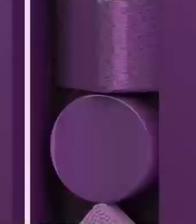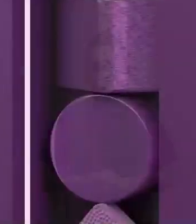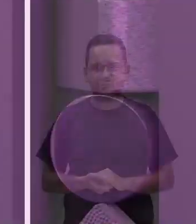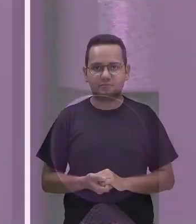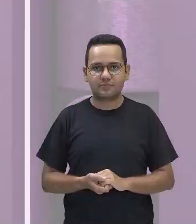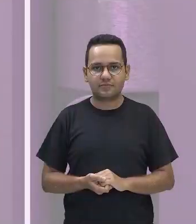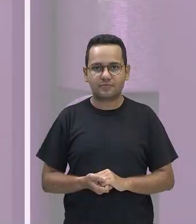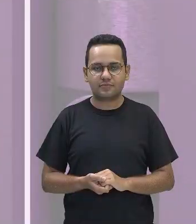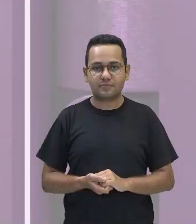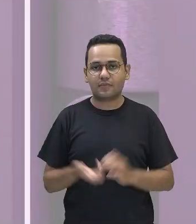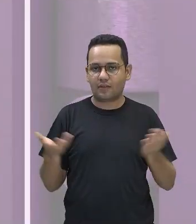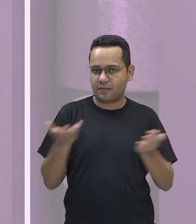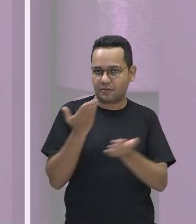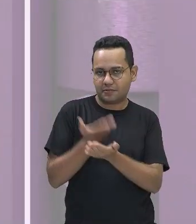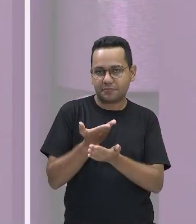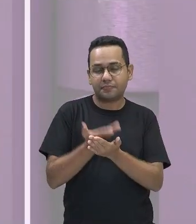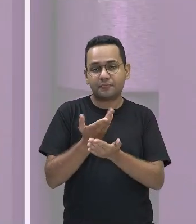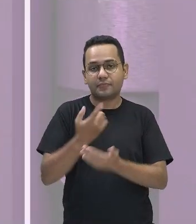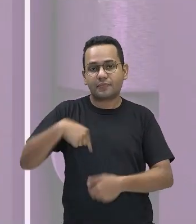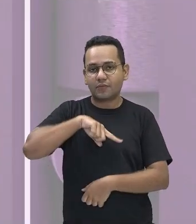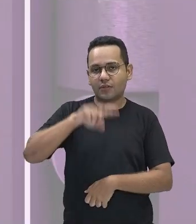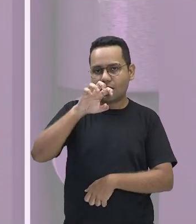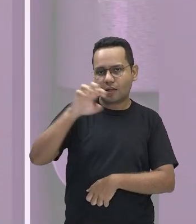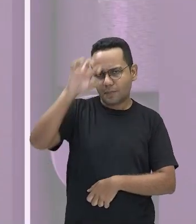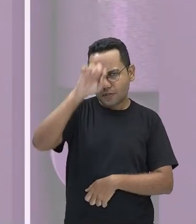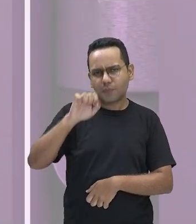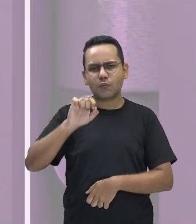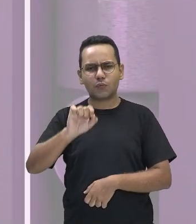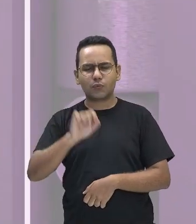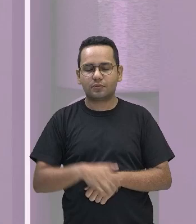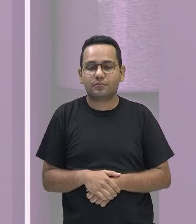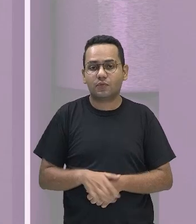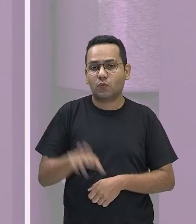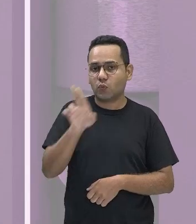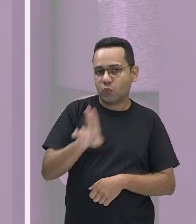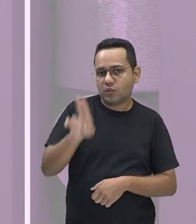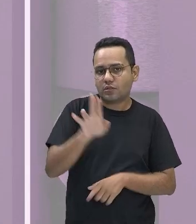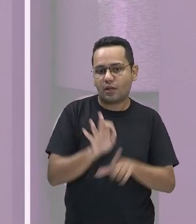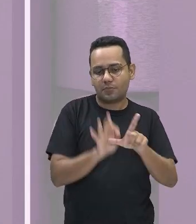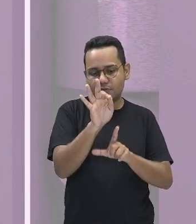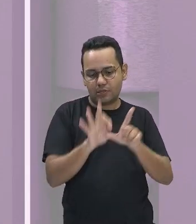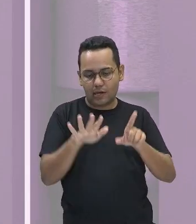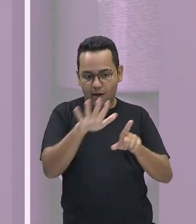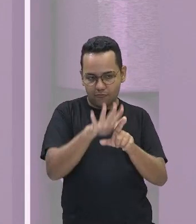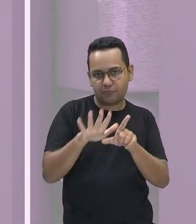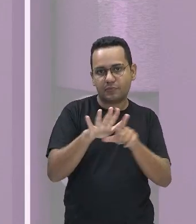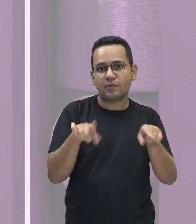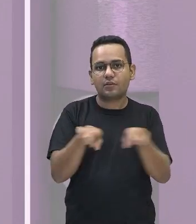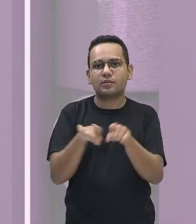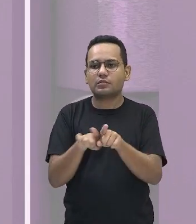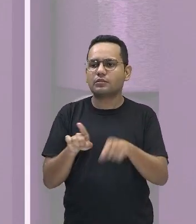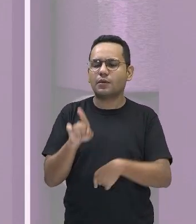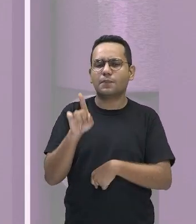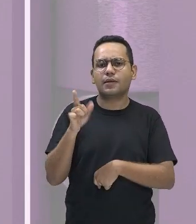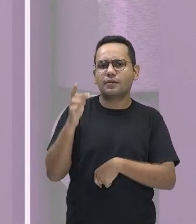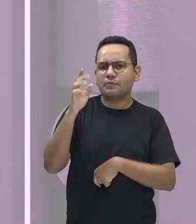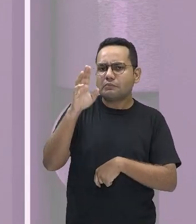E nesta aula nós vamos aprender a utilizar gráficos, né, e analisar e